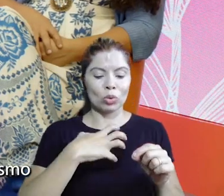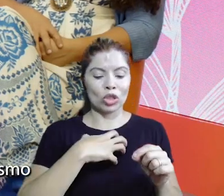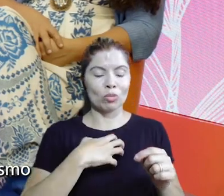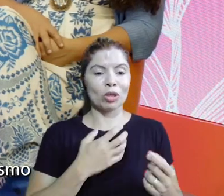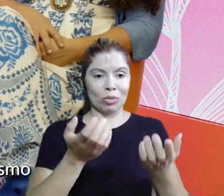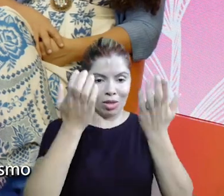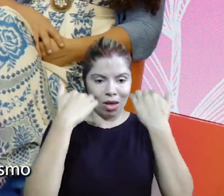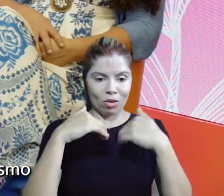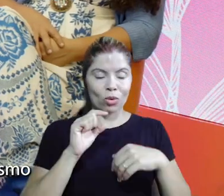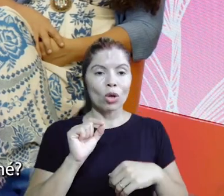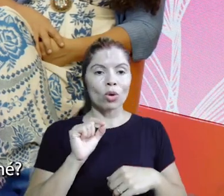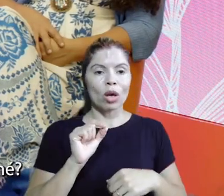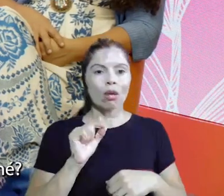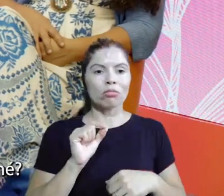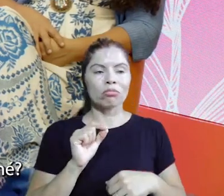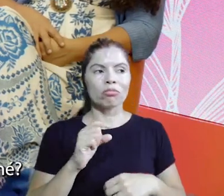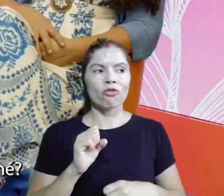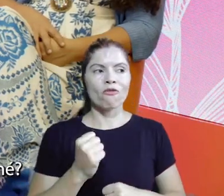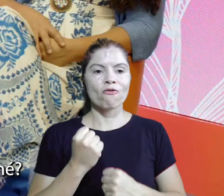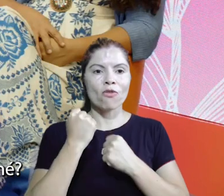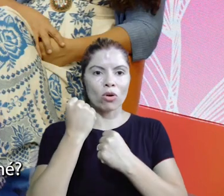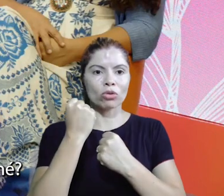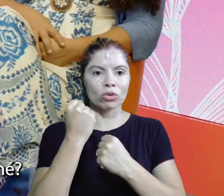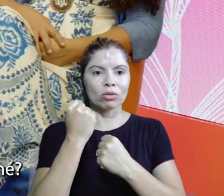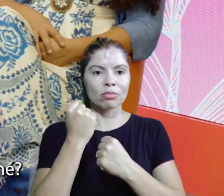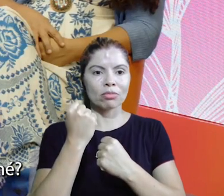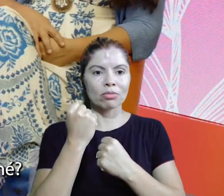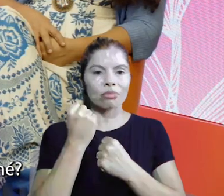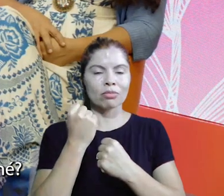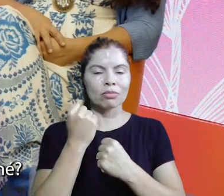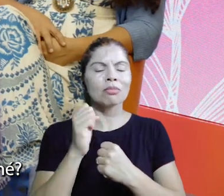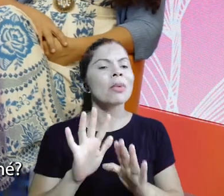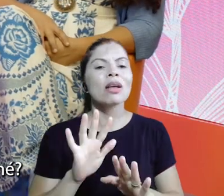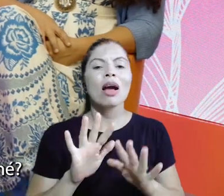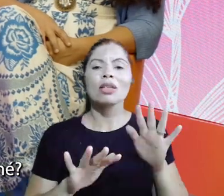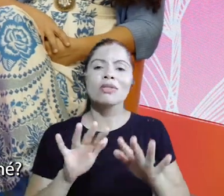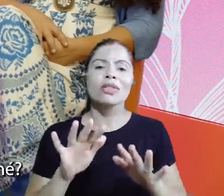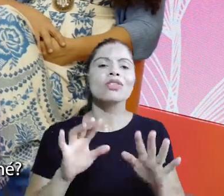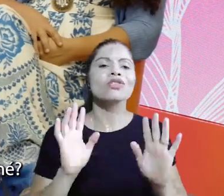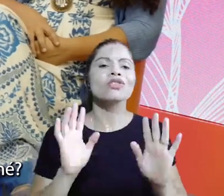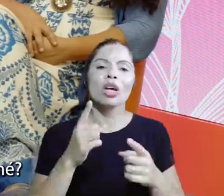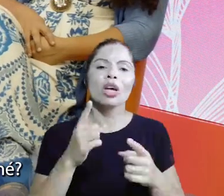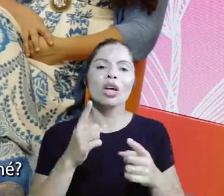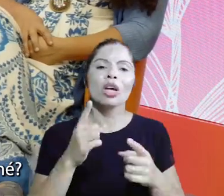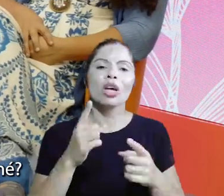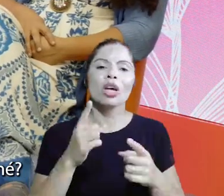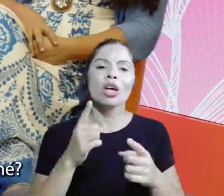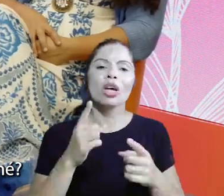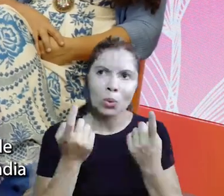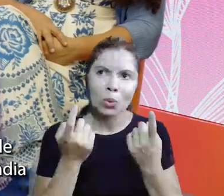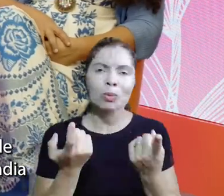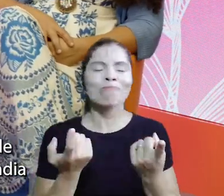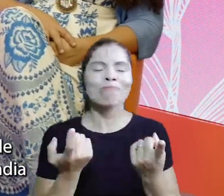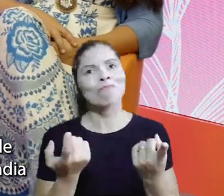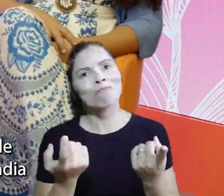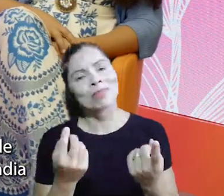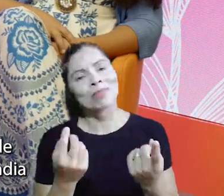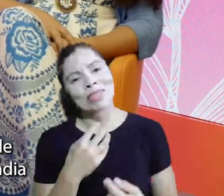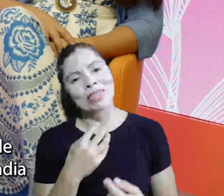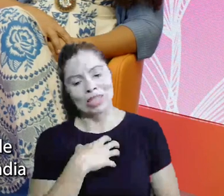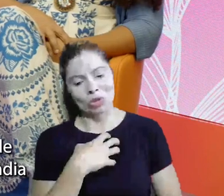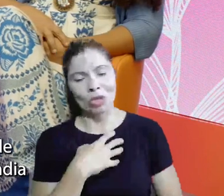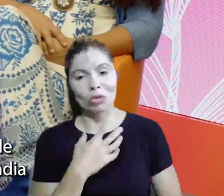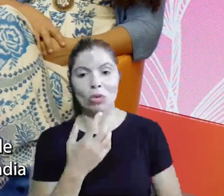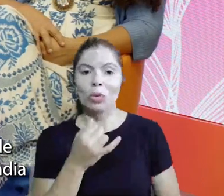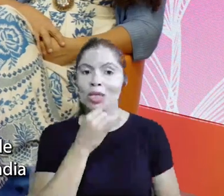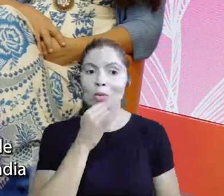com a gente, né, dentro do empreendedorismo, que é você é forte, tá? Mas quantas vezes a gente já chorou, né? Quantas vezes,